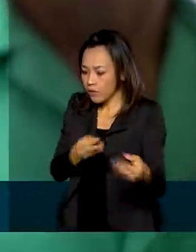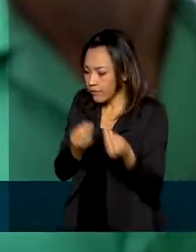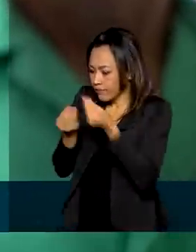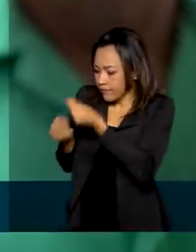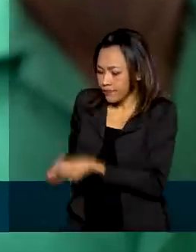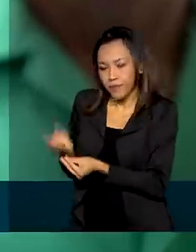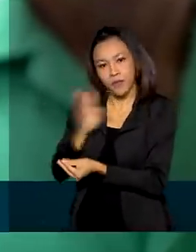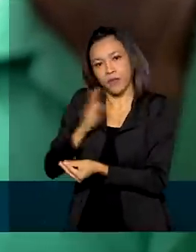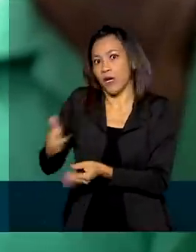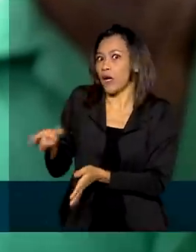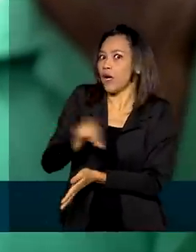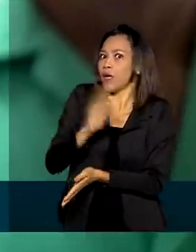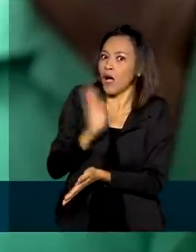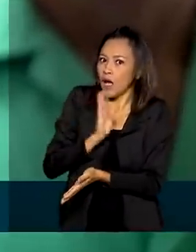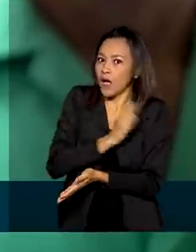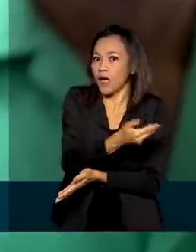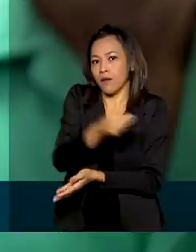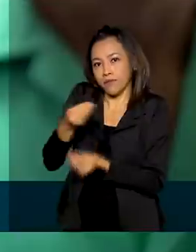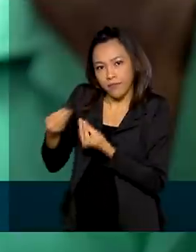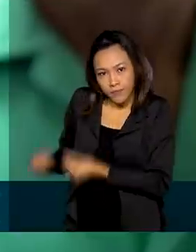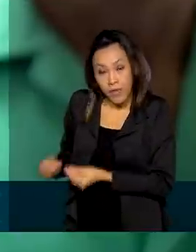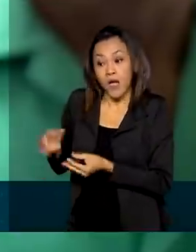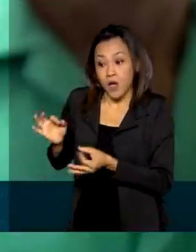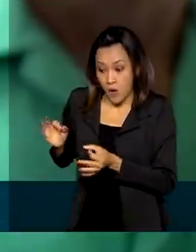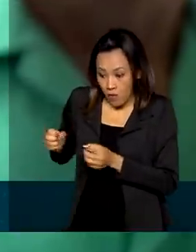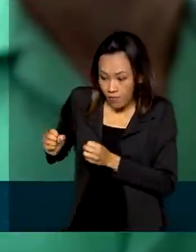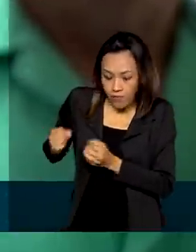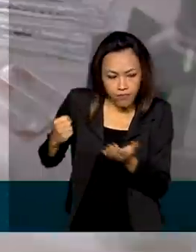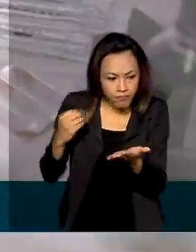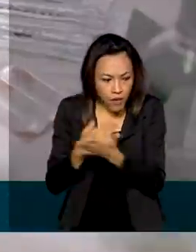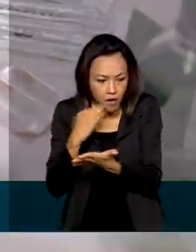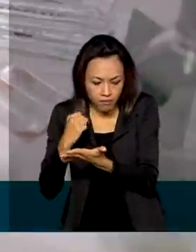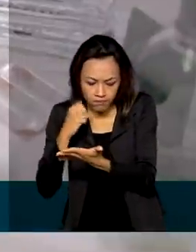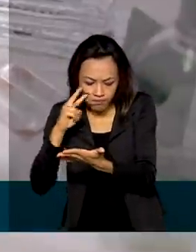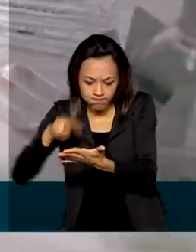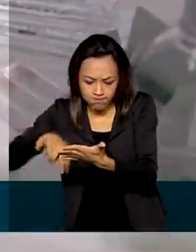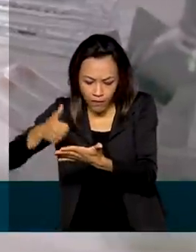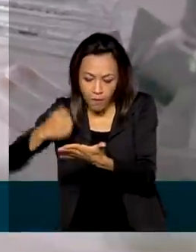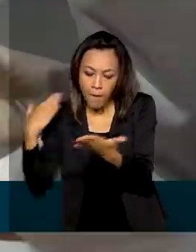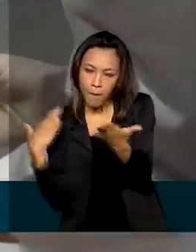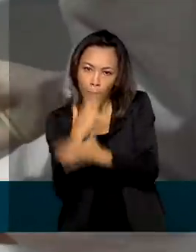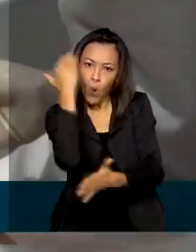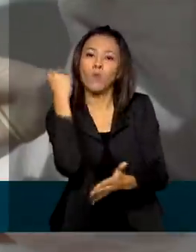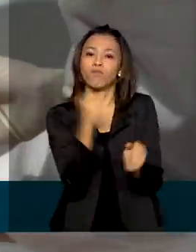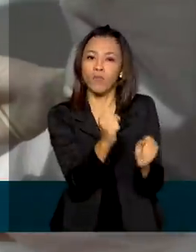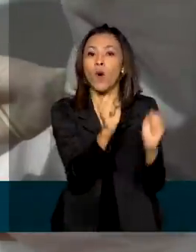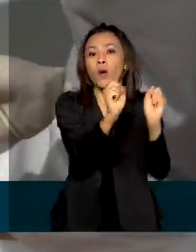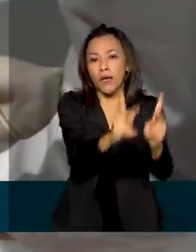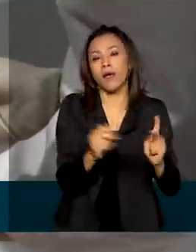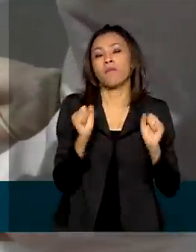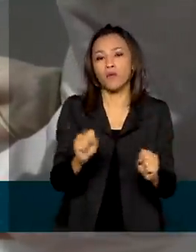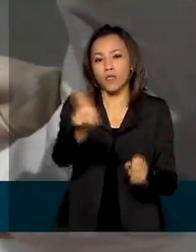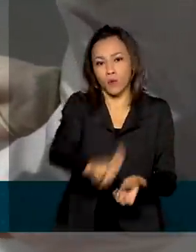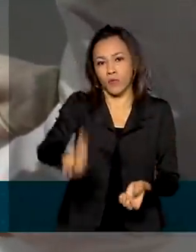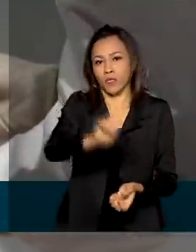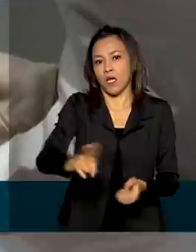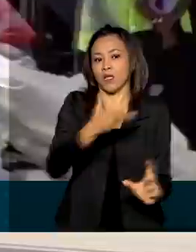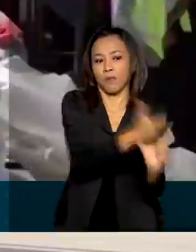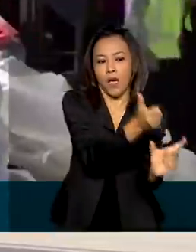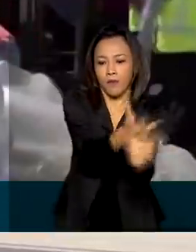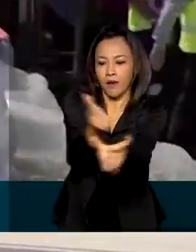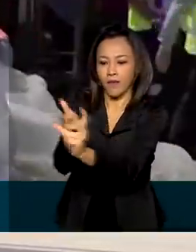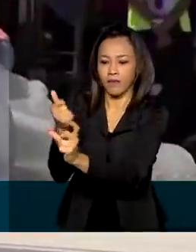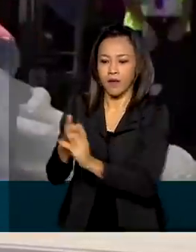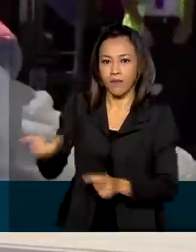o quanto antes. Só depois de autorizada, a Sputnik V poderá de fato ser aplicada na população. Os